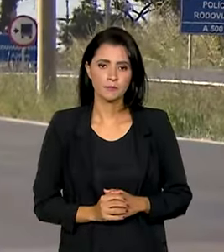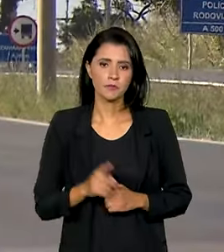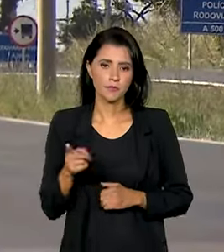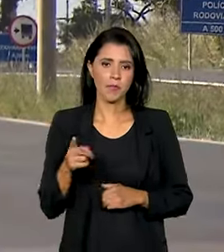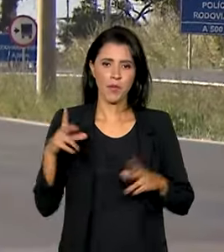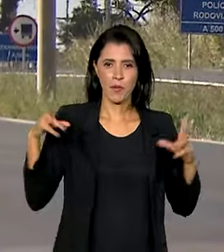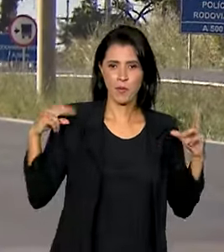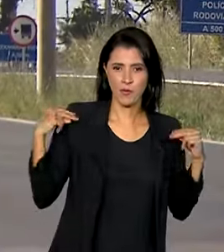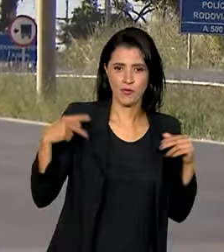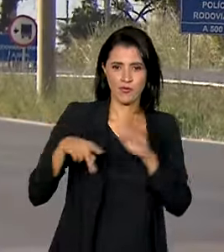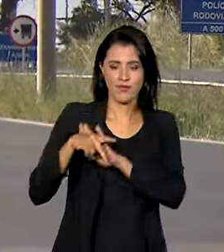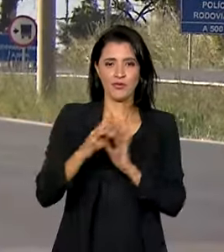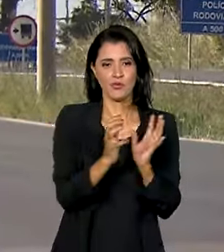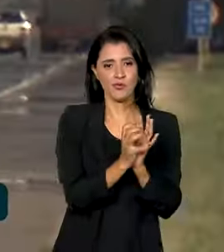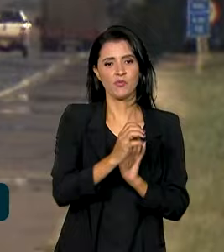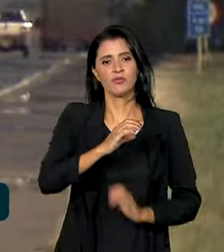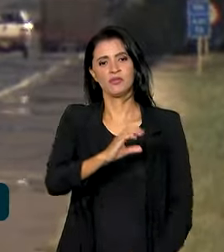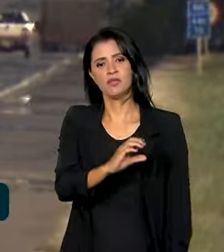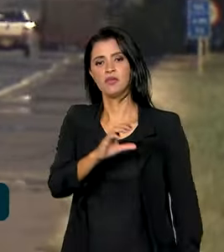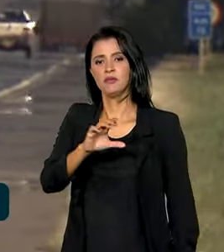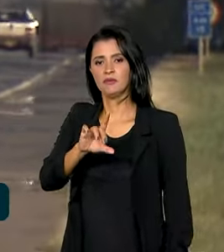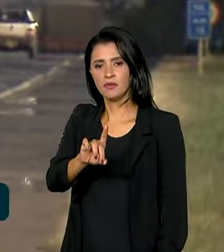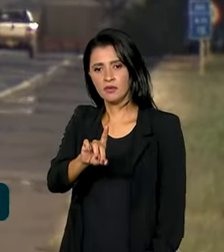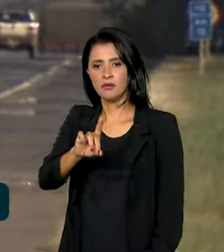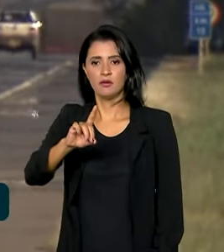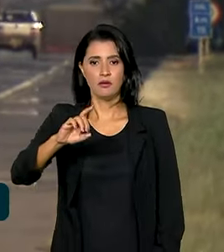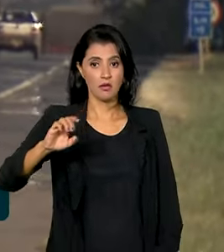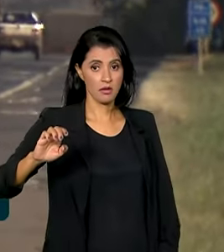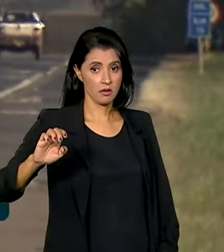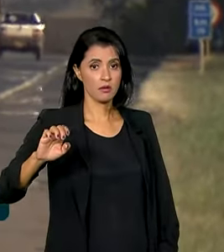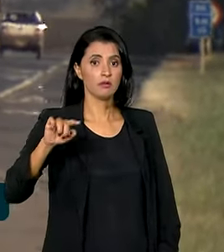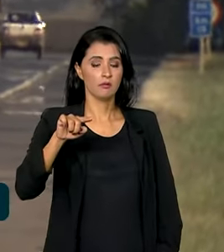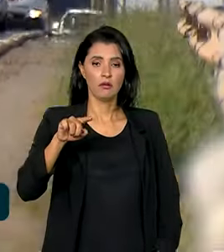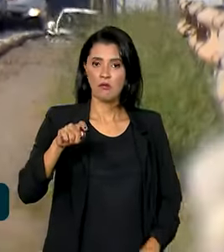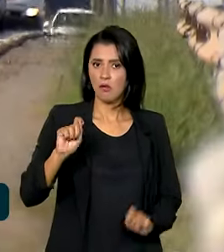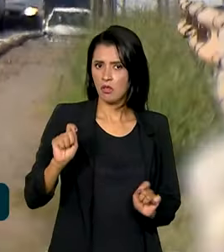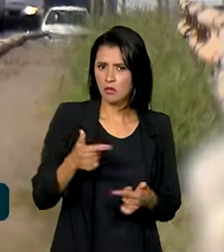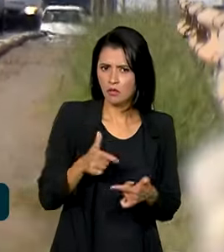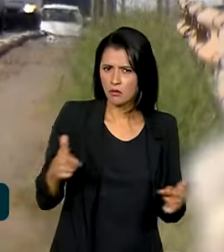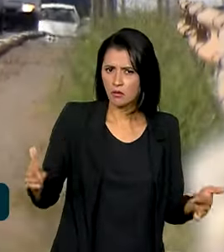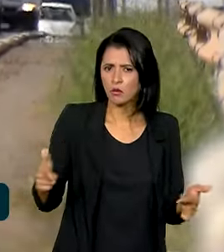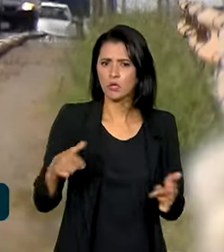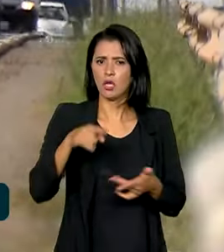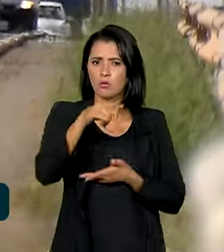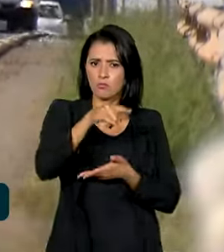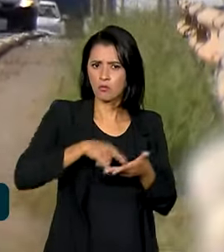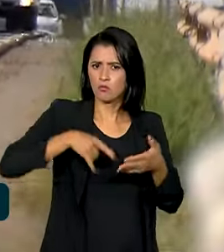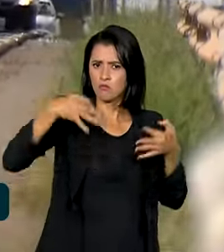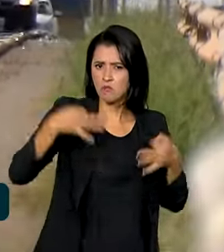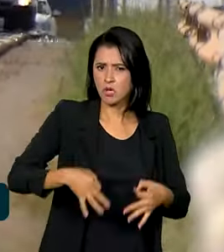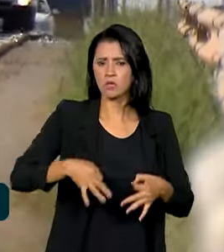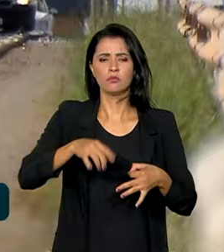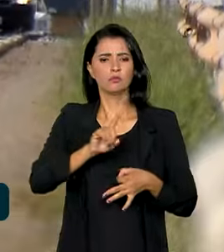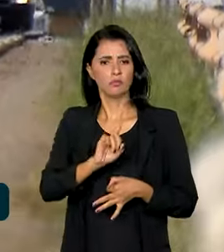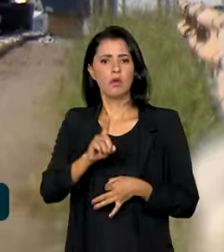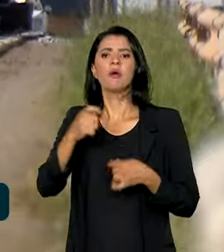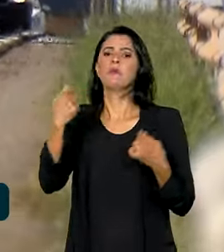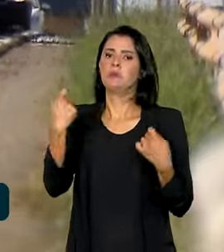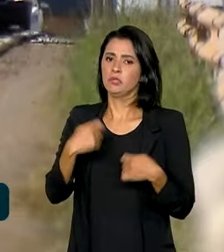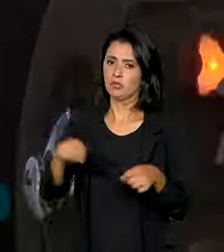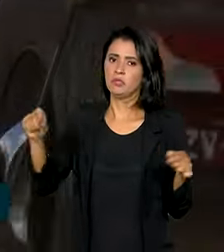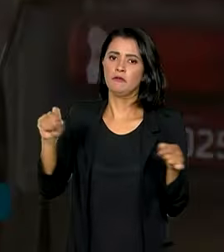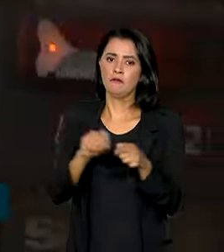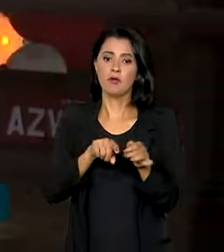Motoristas das categorias C, D e E que não possuem a documentação em dia, devem